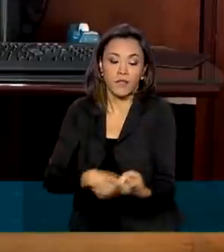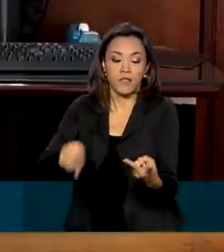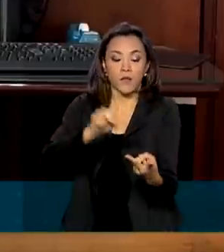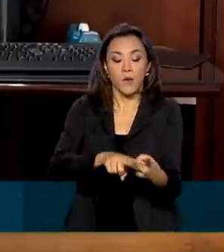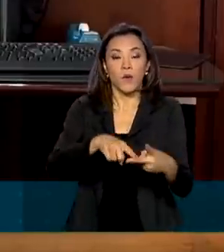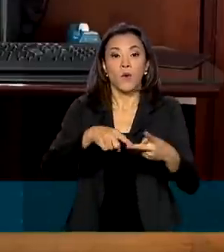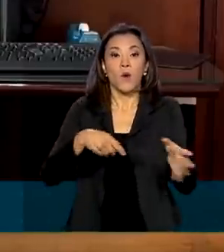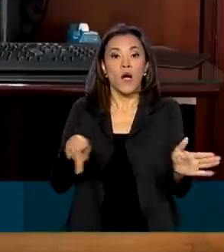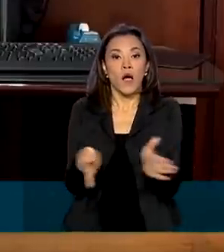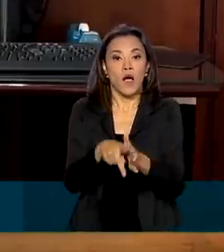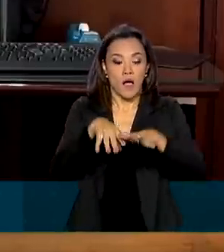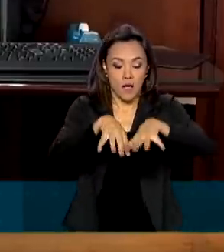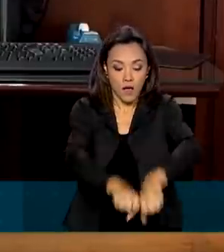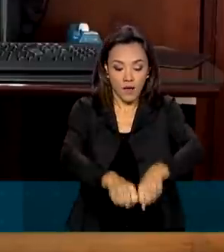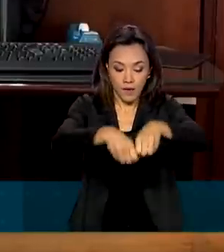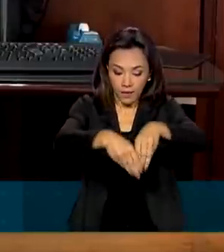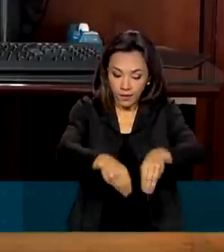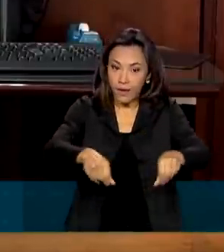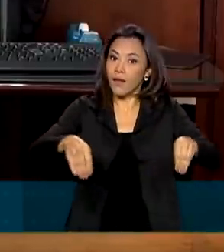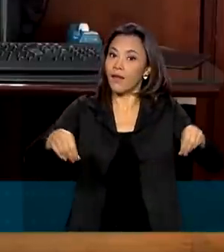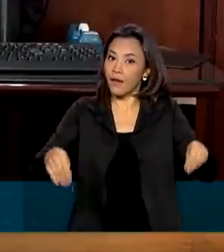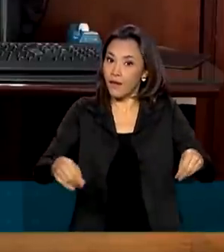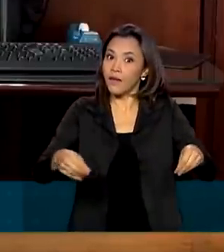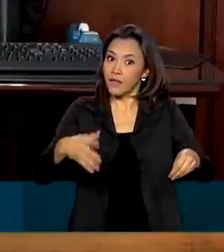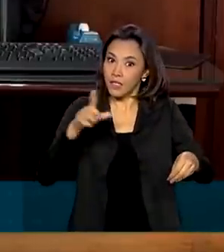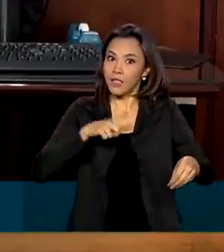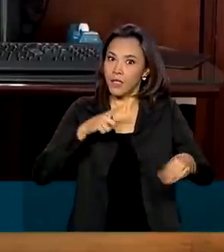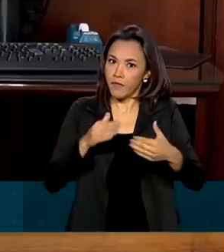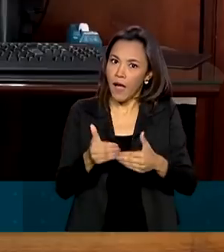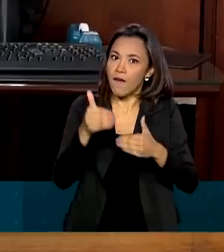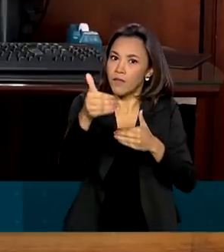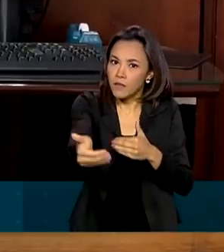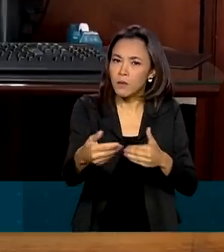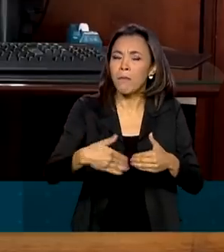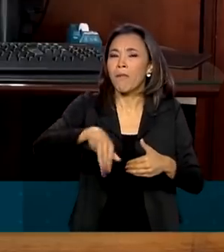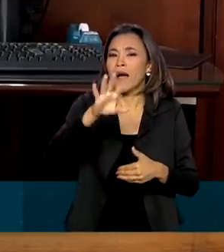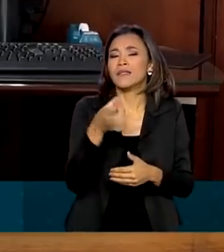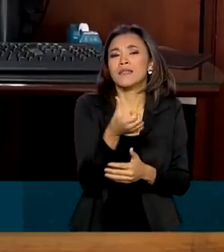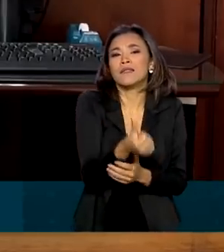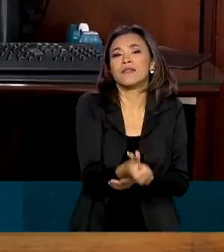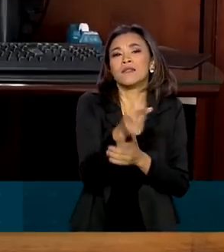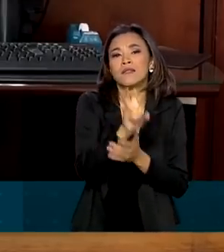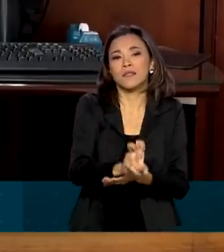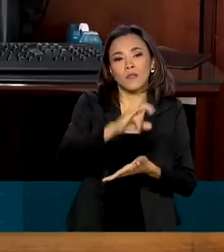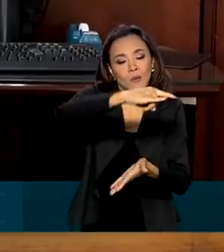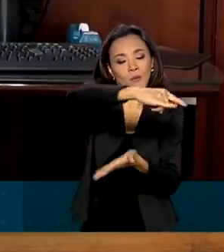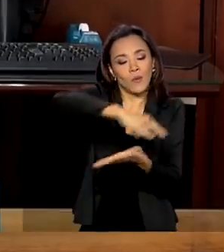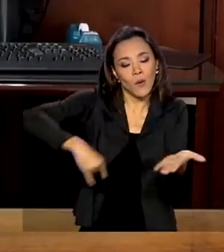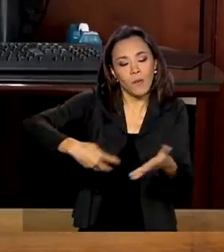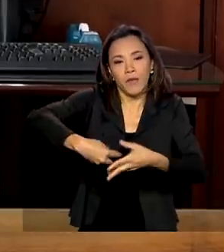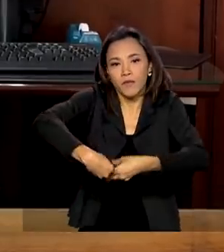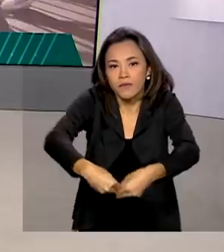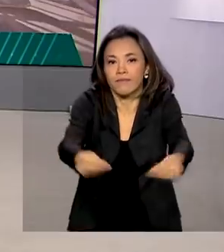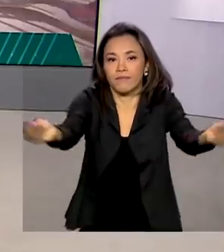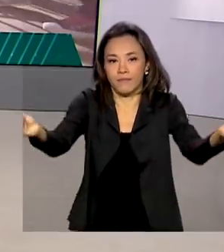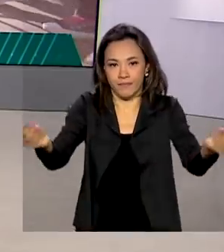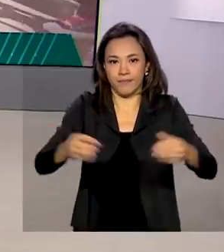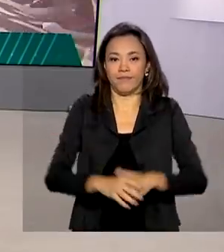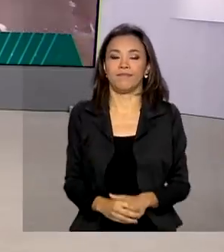fundiária, que avançou com a entrega de mais de 65 mil títulos para a reforma agrária.